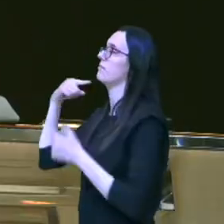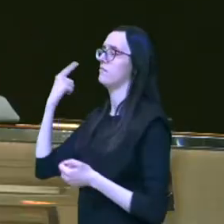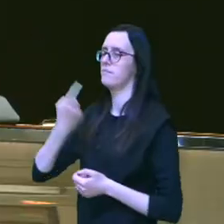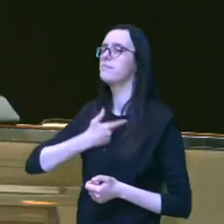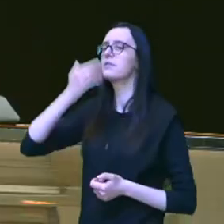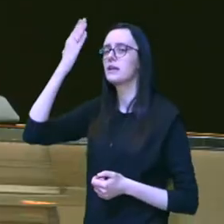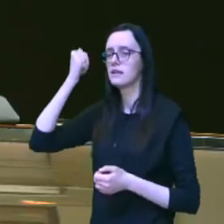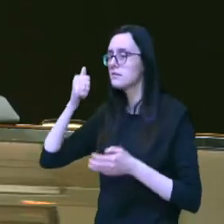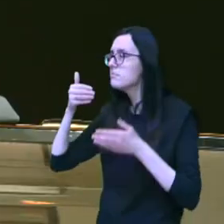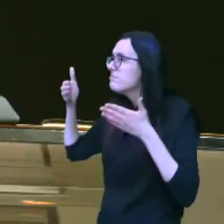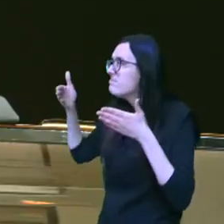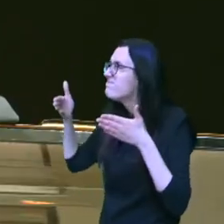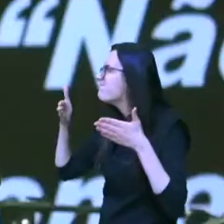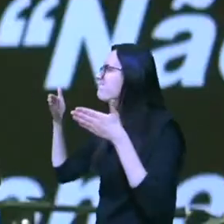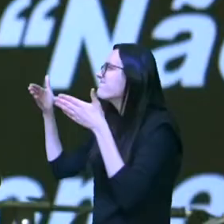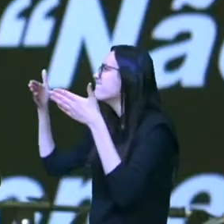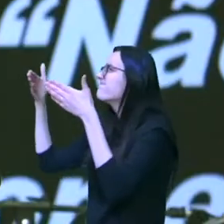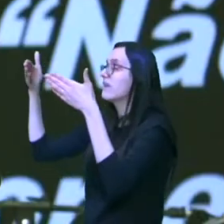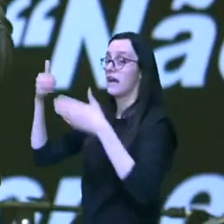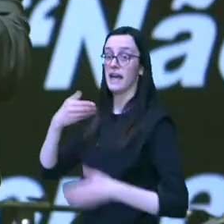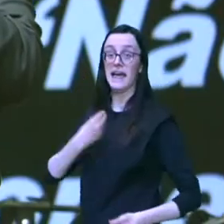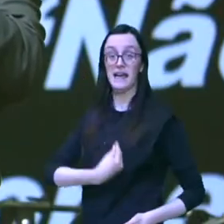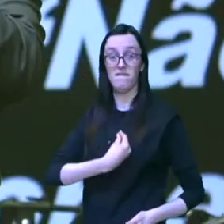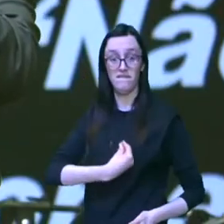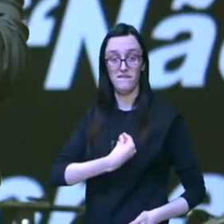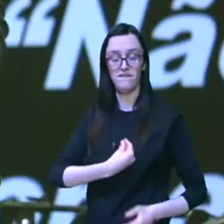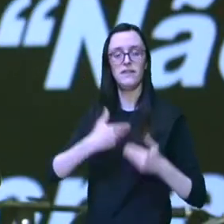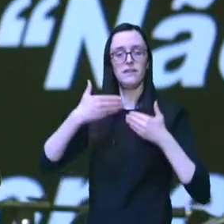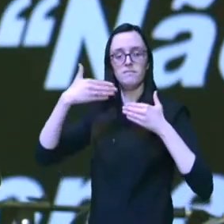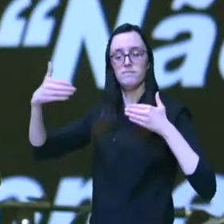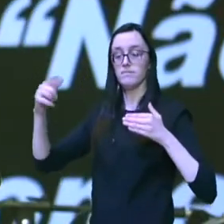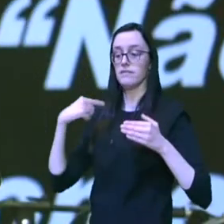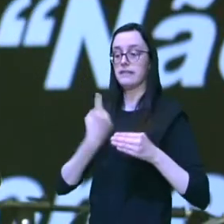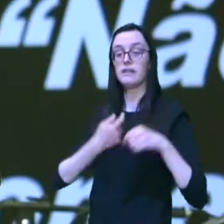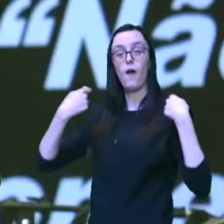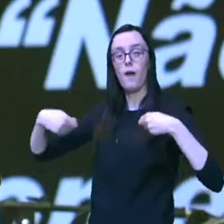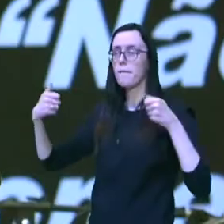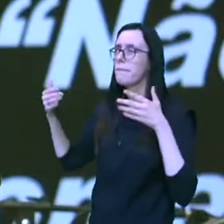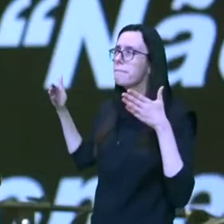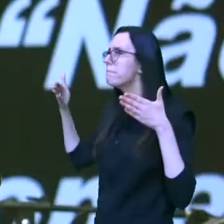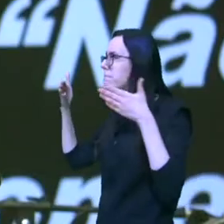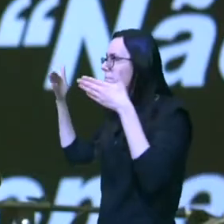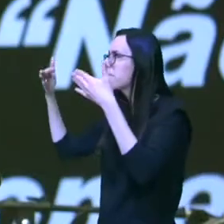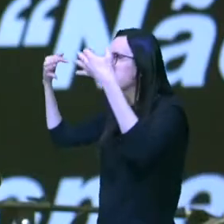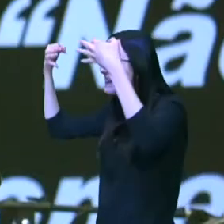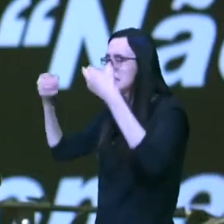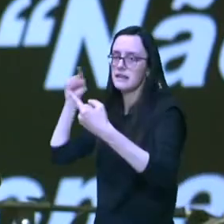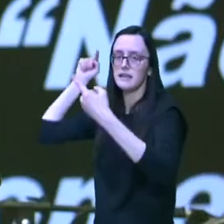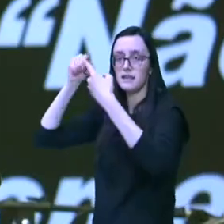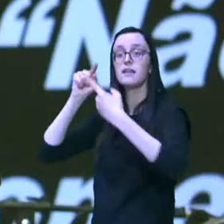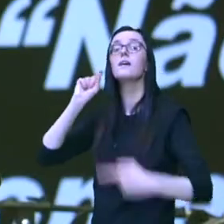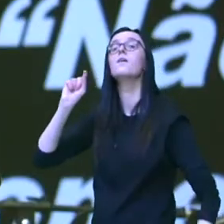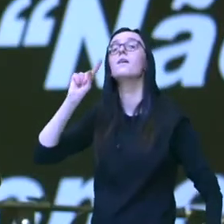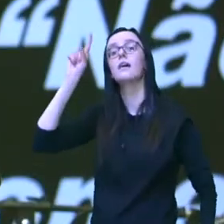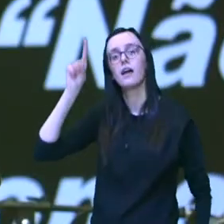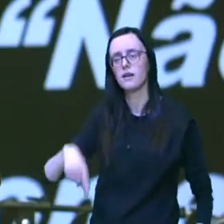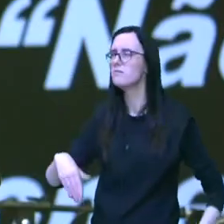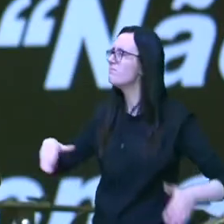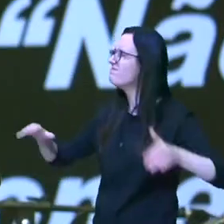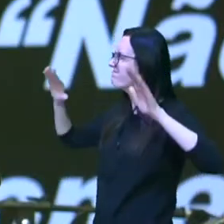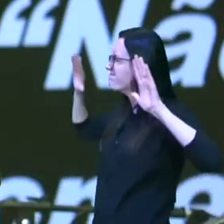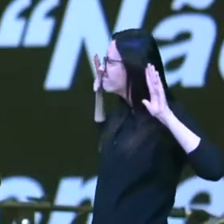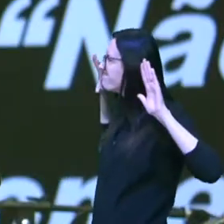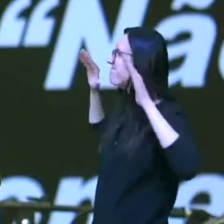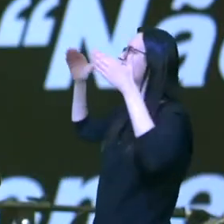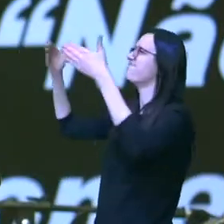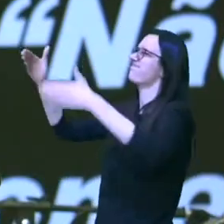caminhada uma continuidade nessa vida nós precisamos lançá-los no alvo correto que é em direção